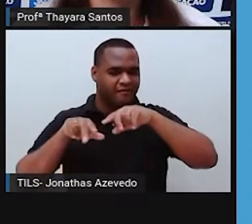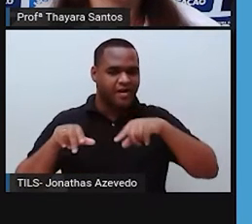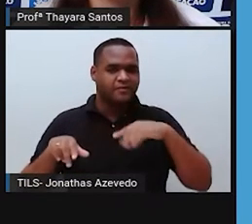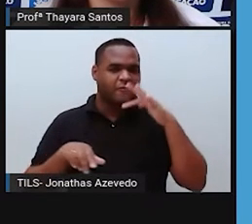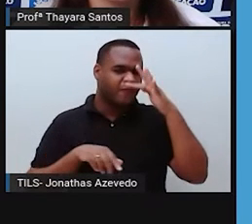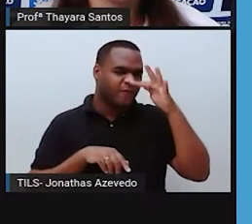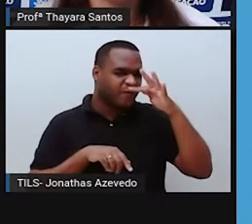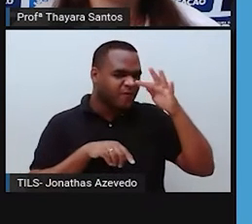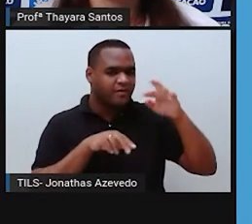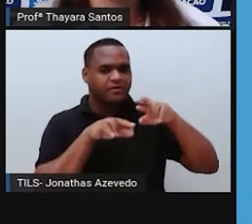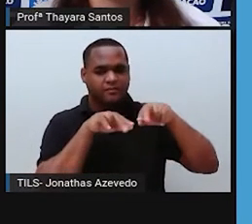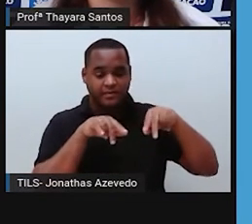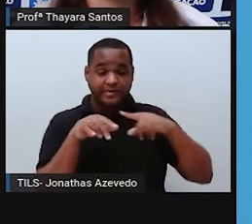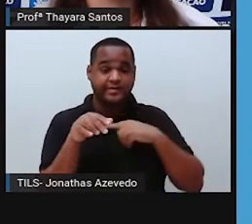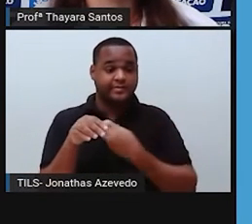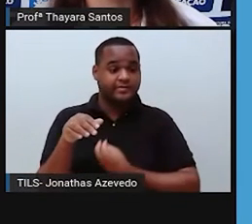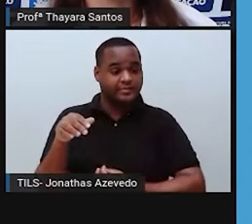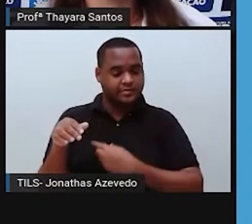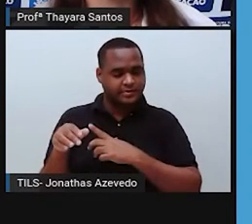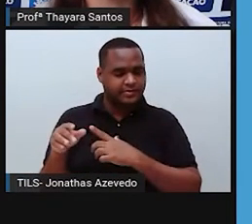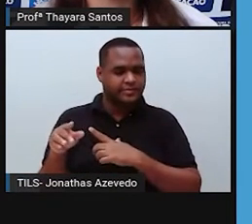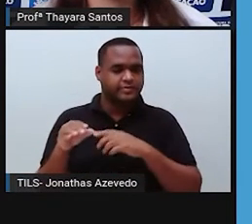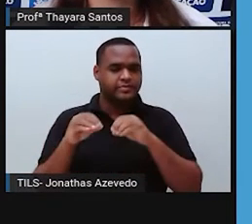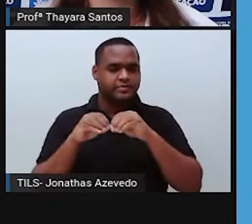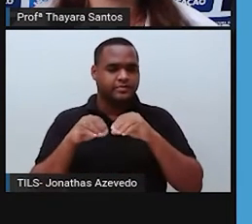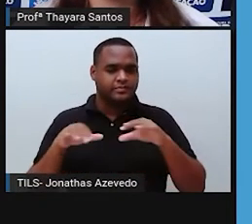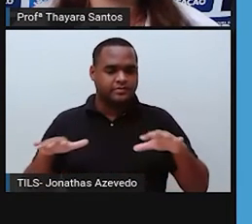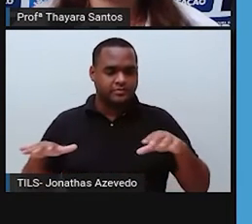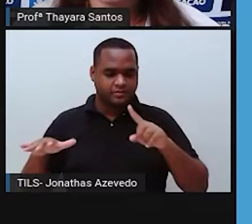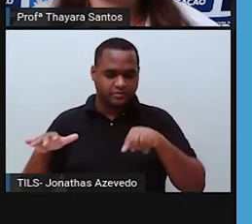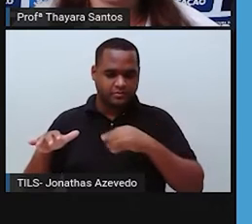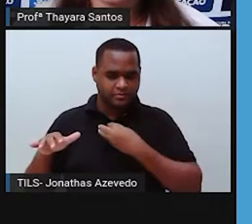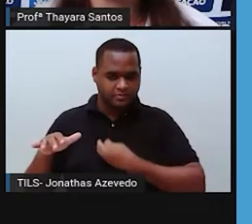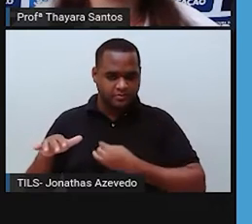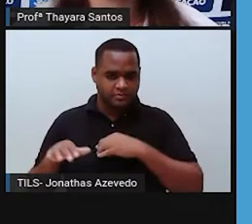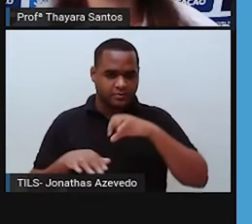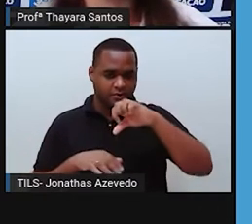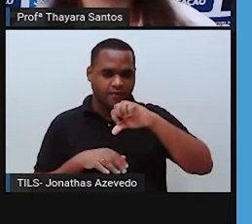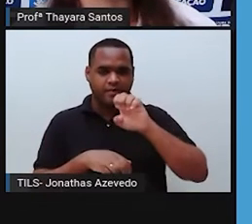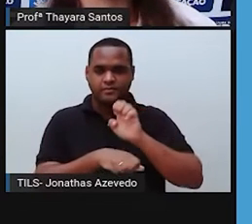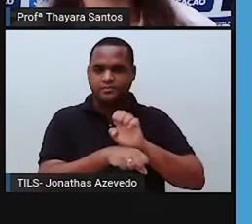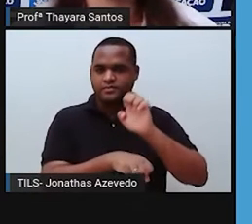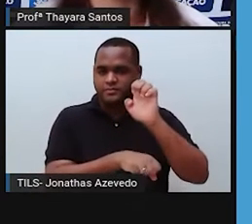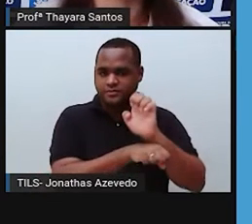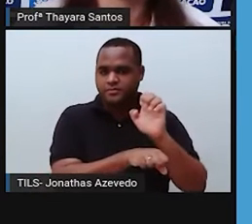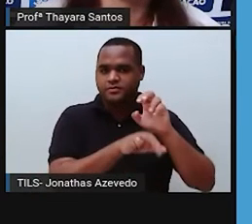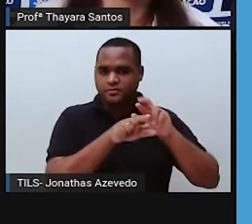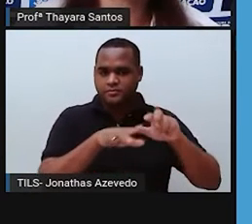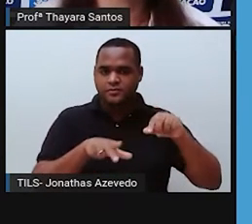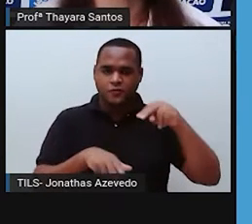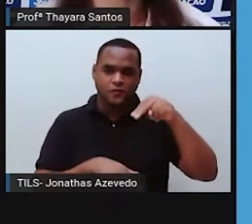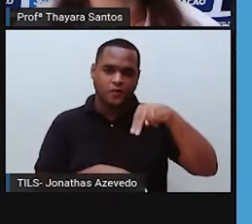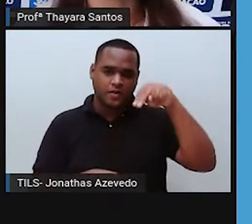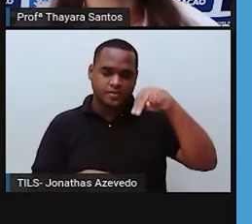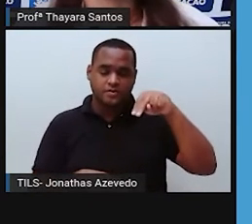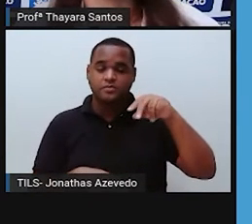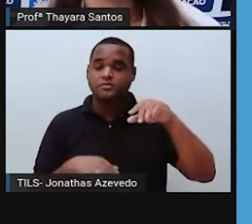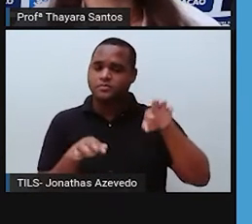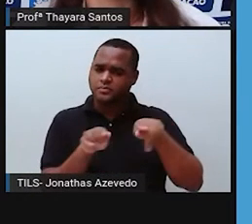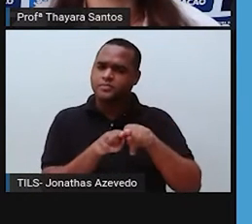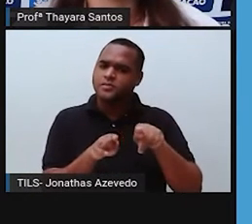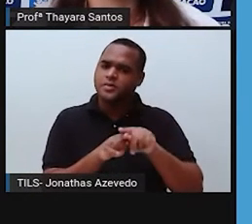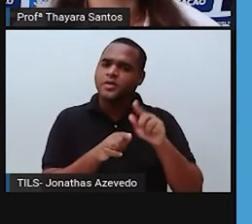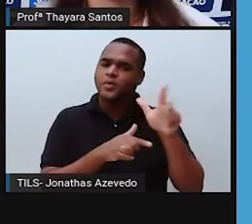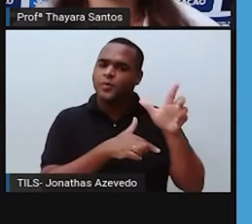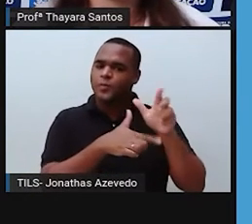lá nesse bioma. E ele se estende por nove estados. A maioria desses estados está na região norte, mas também tem